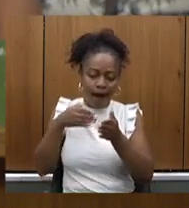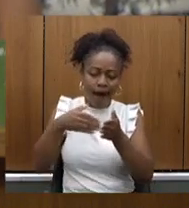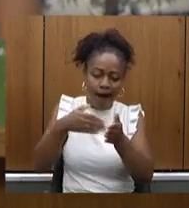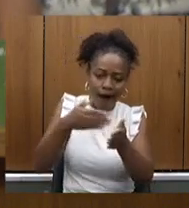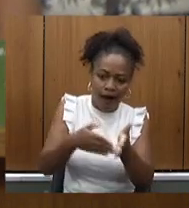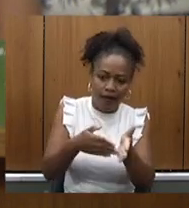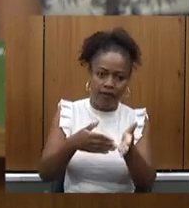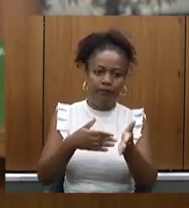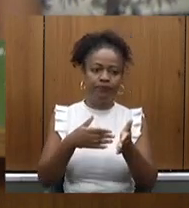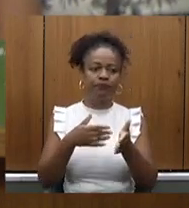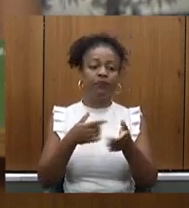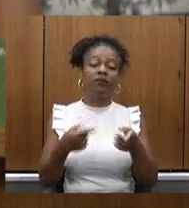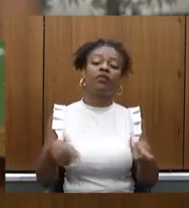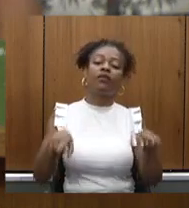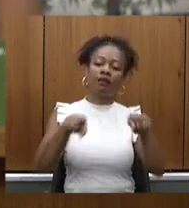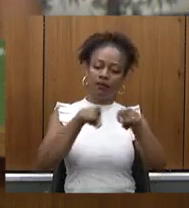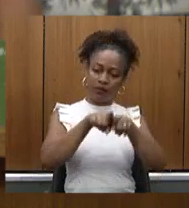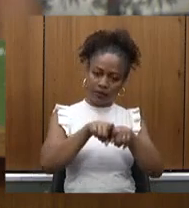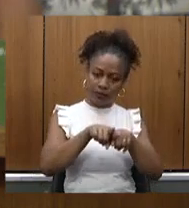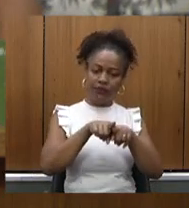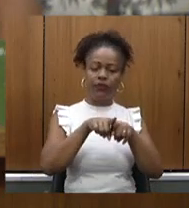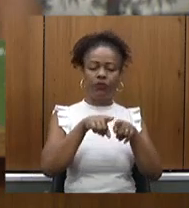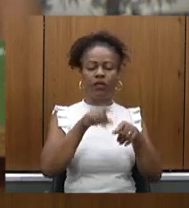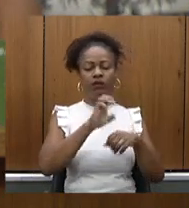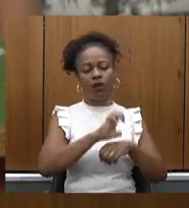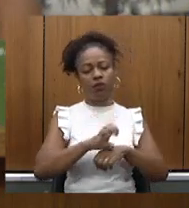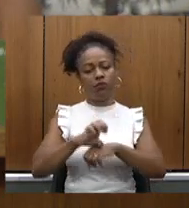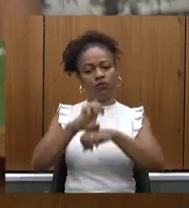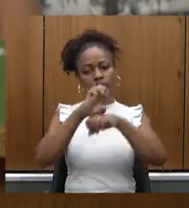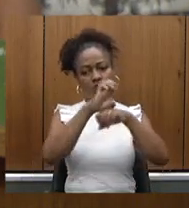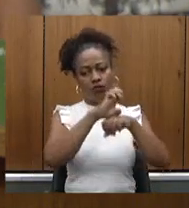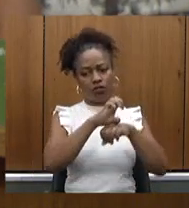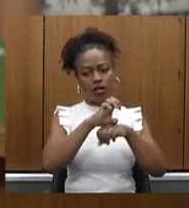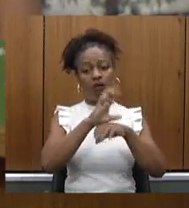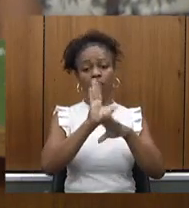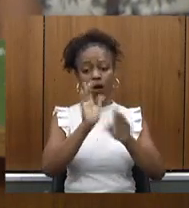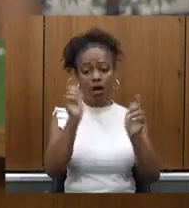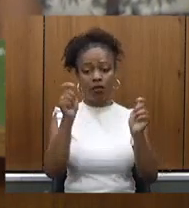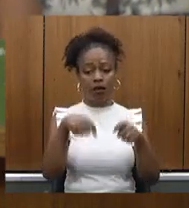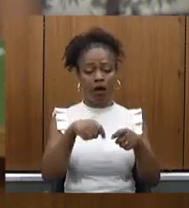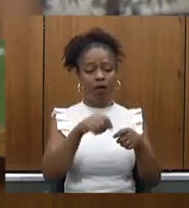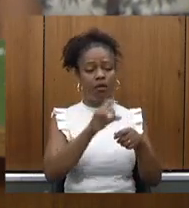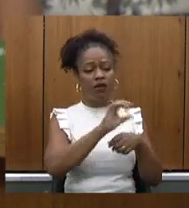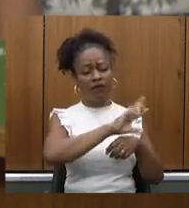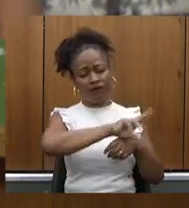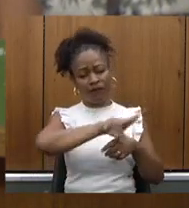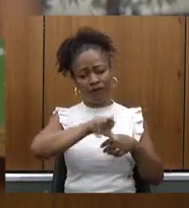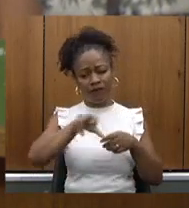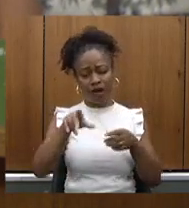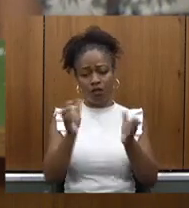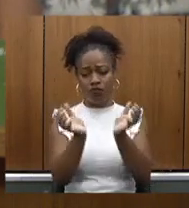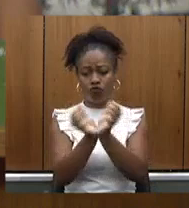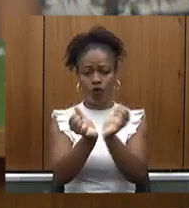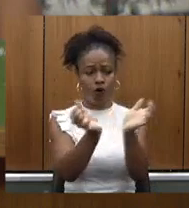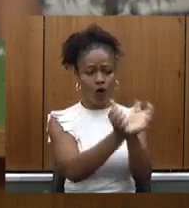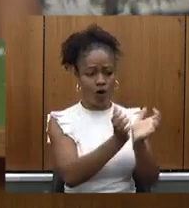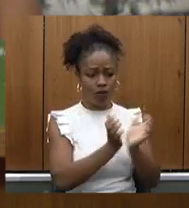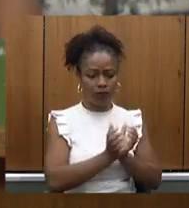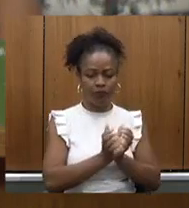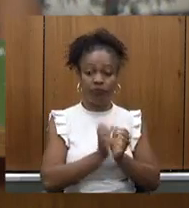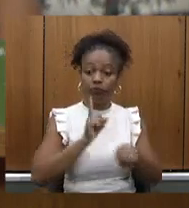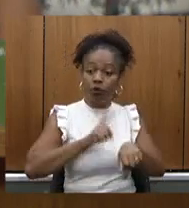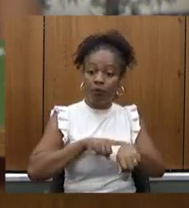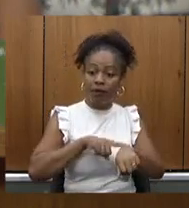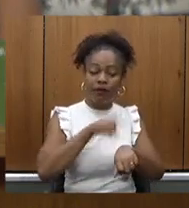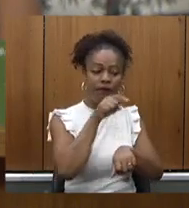carreira vinculada ao estado a CEPLAG mas ele é cedido para diversos órgãos então no momento que ele vai até a FEMIG trabalhar